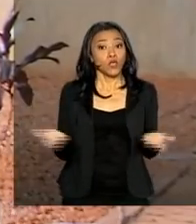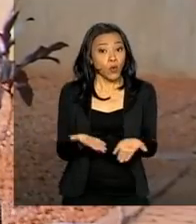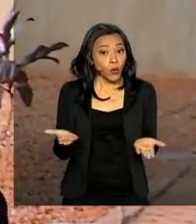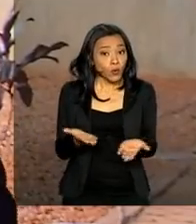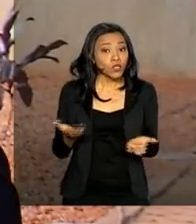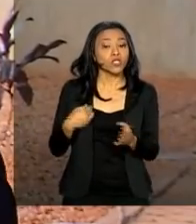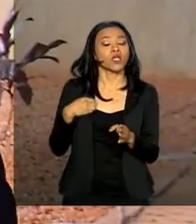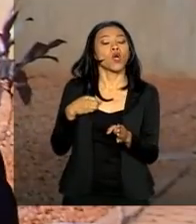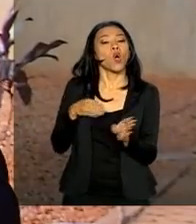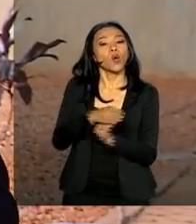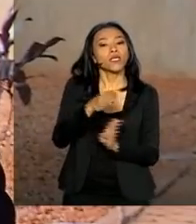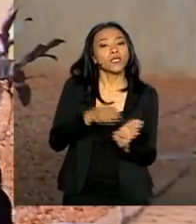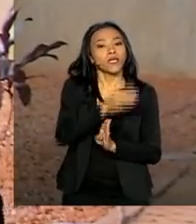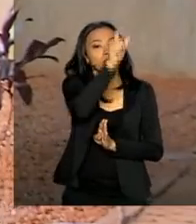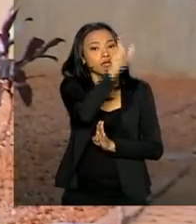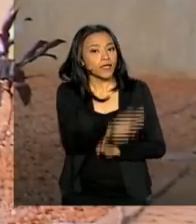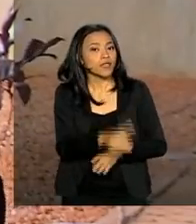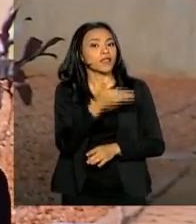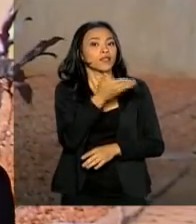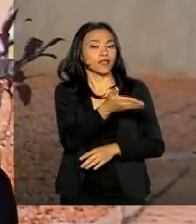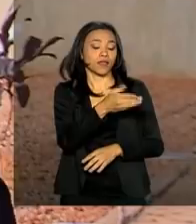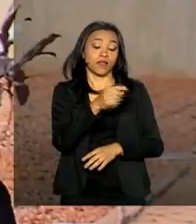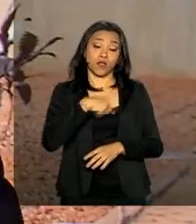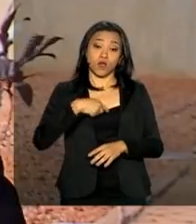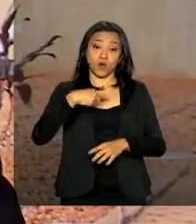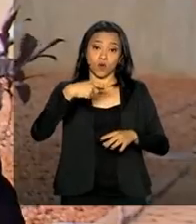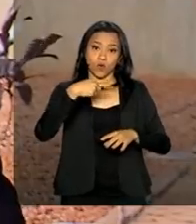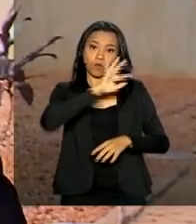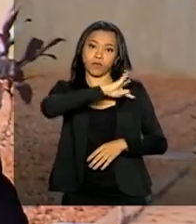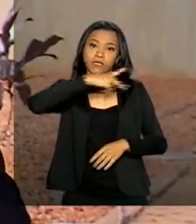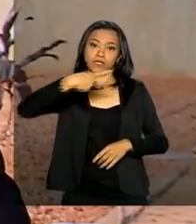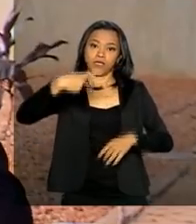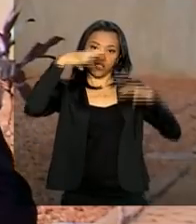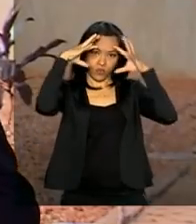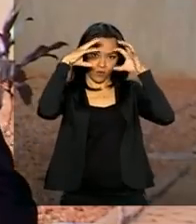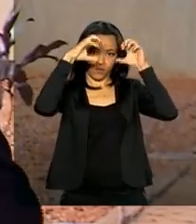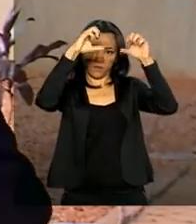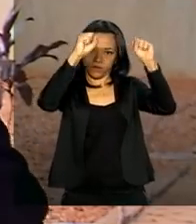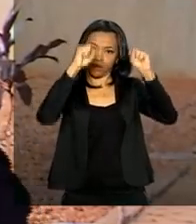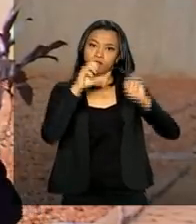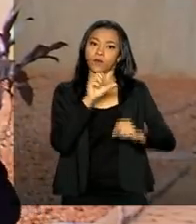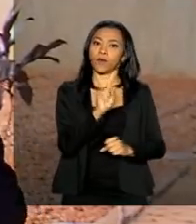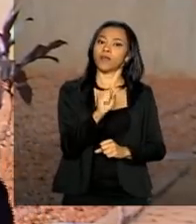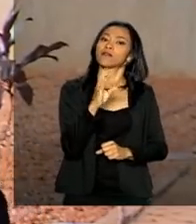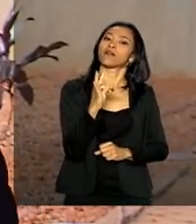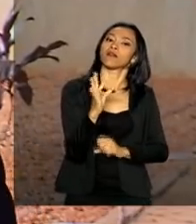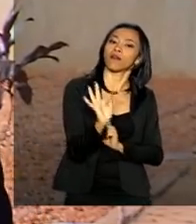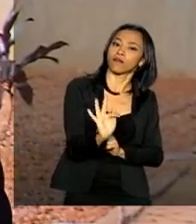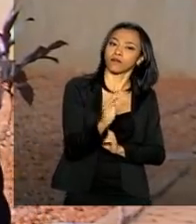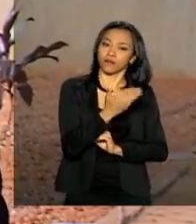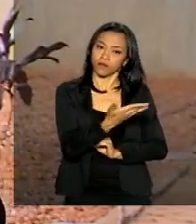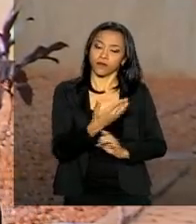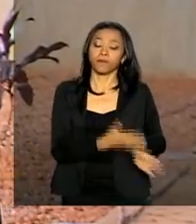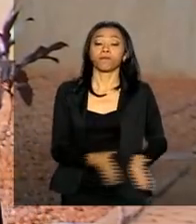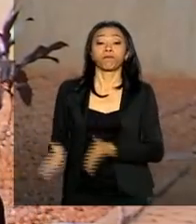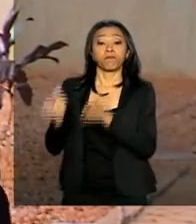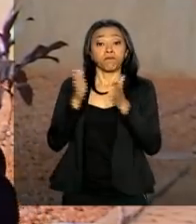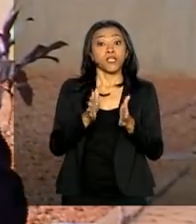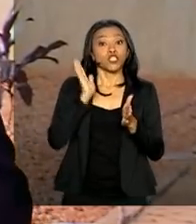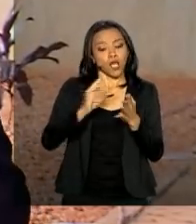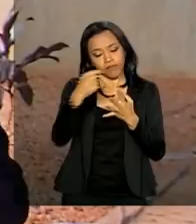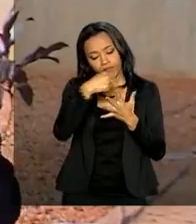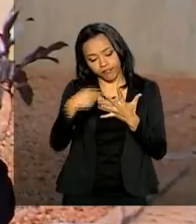o ministro Dias Toffoli, que é presidente do Supremo Tribunal Federal. Bom, com essa indicação, já são